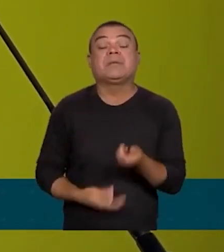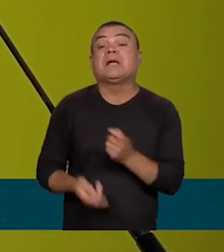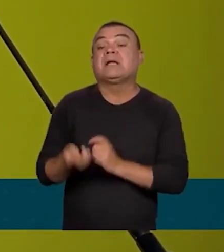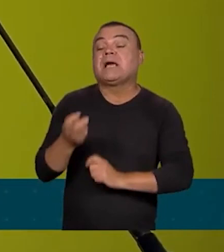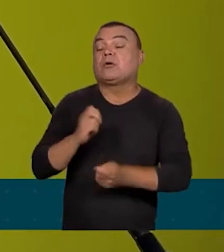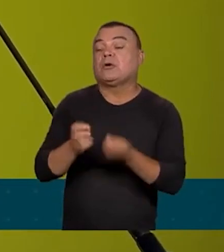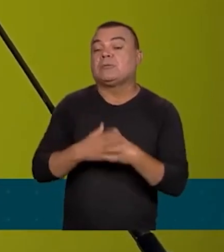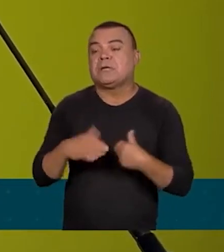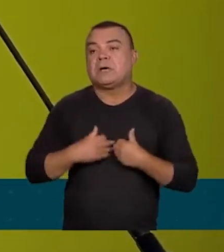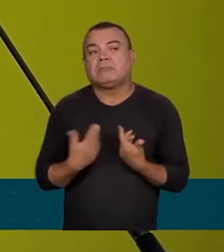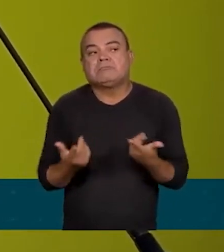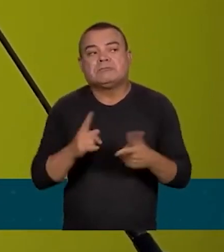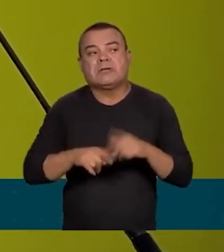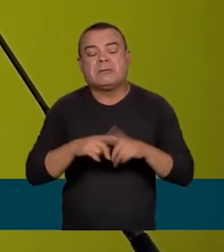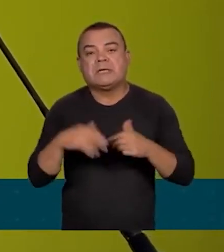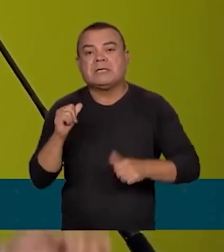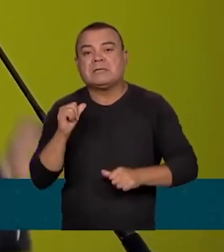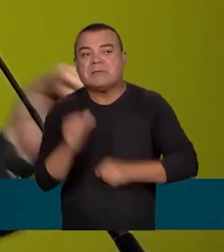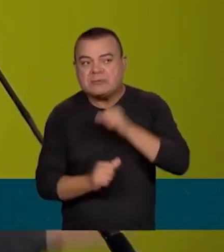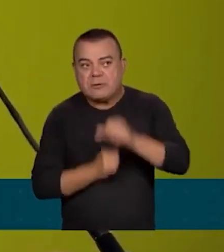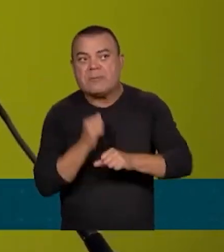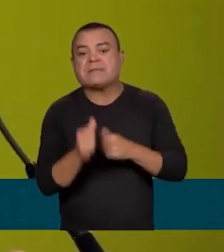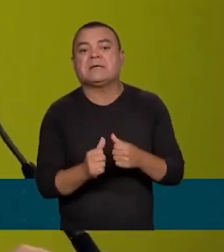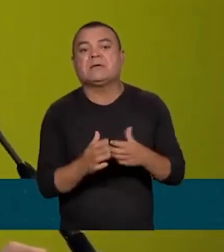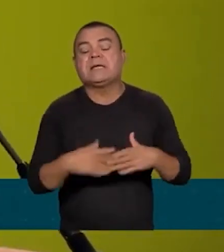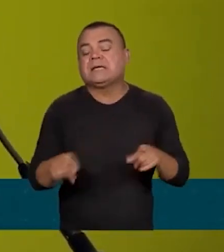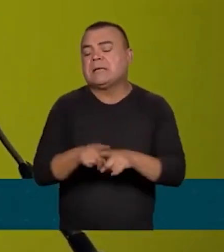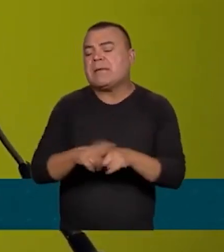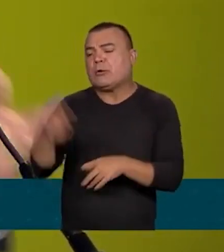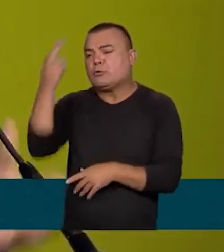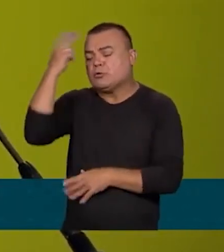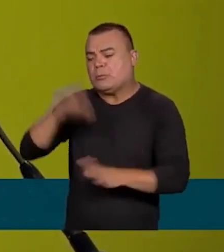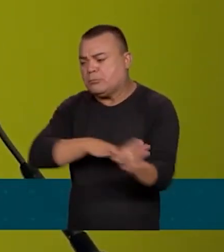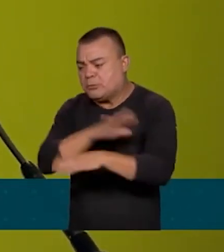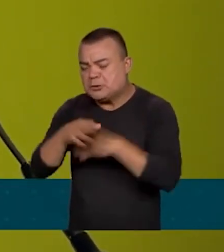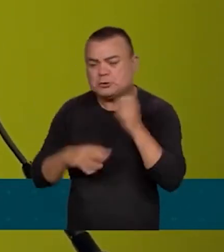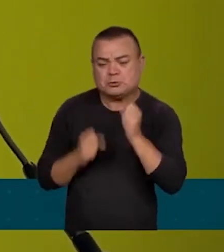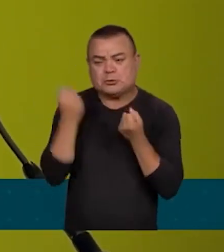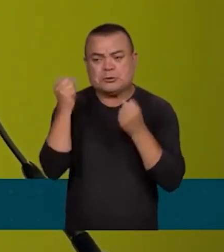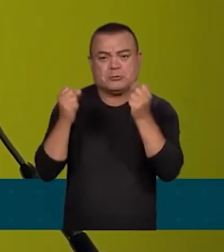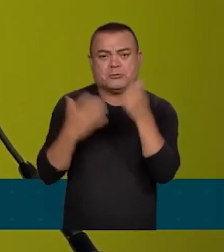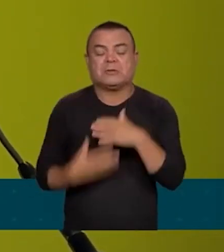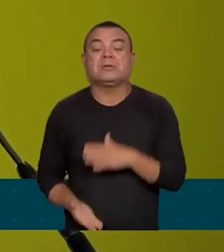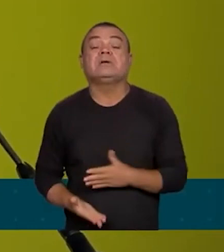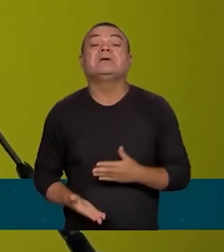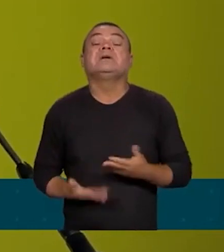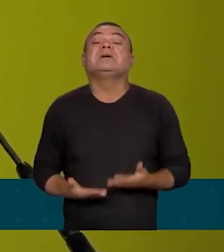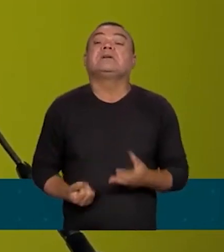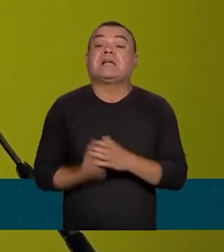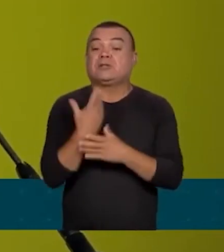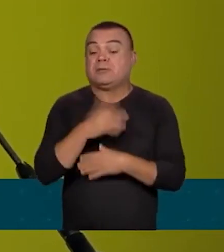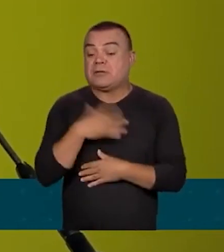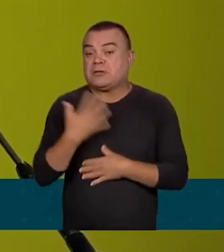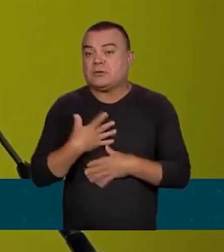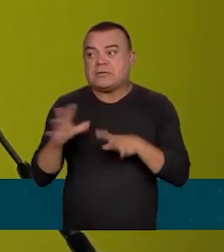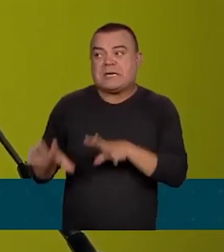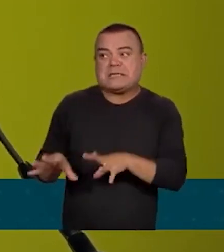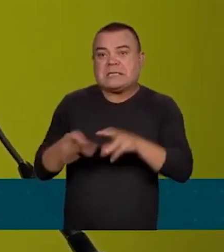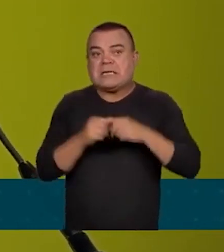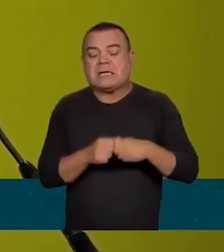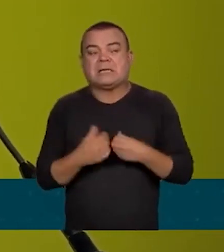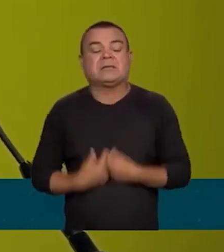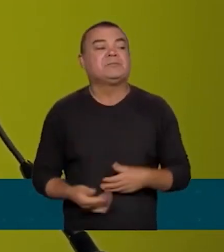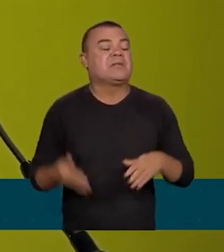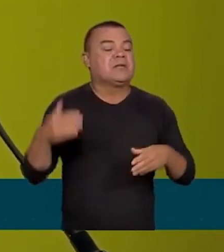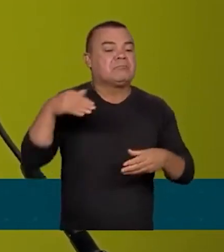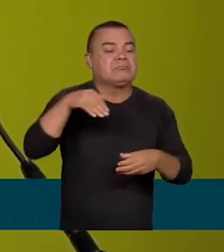transformação, e é também a cultura, por meio de toda a indústria criativa, que a gente consegue assimilar dentro da área de design,